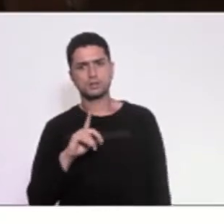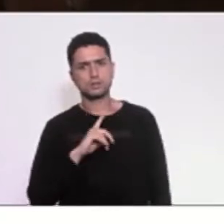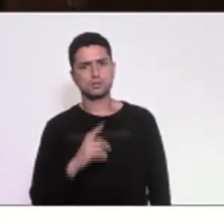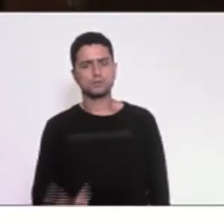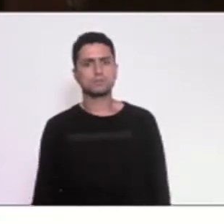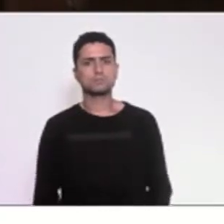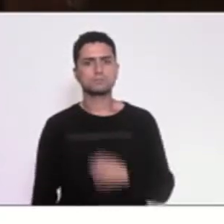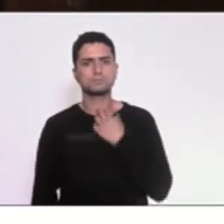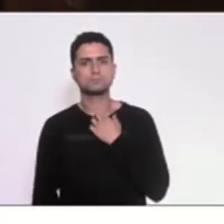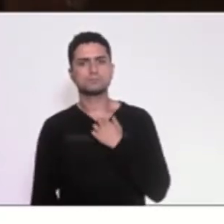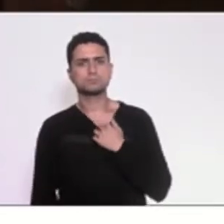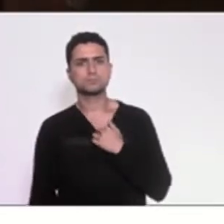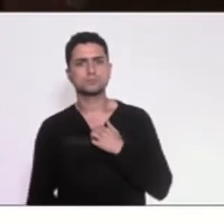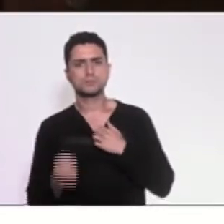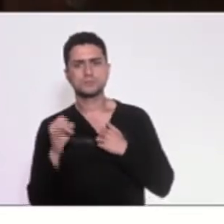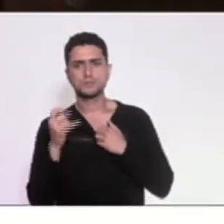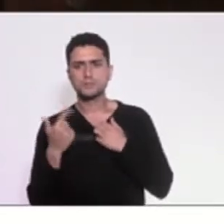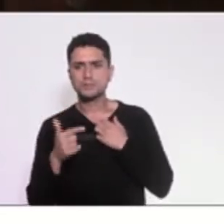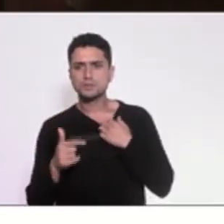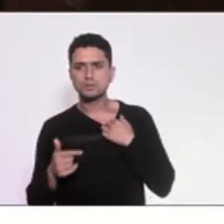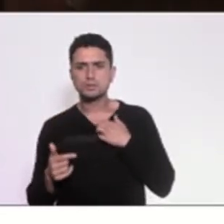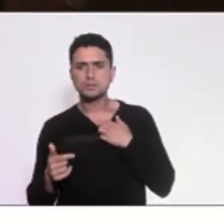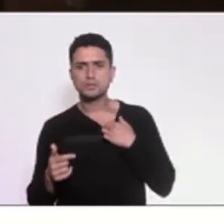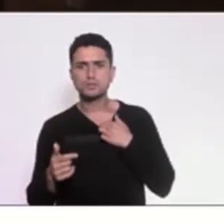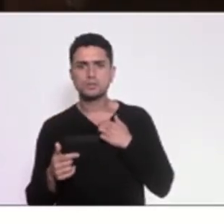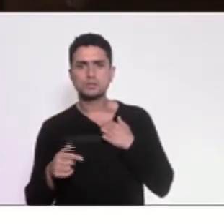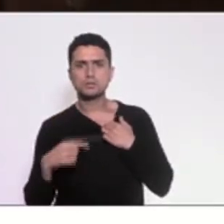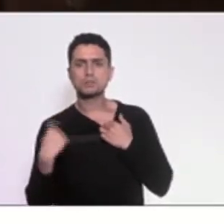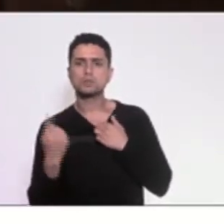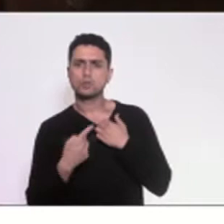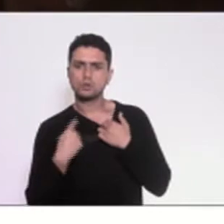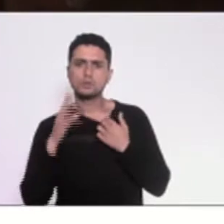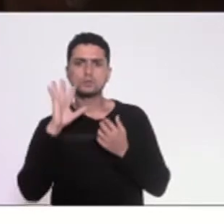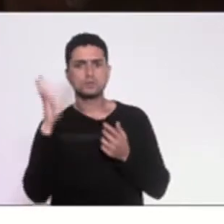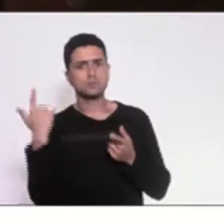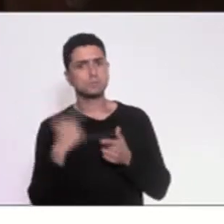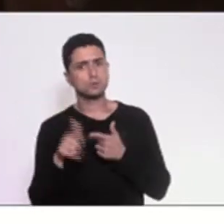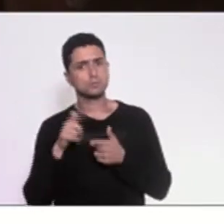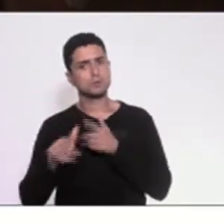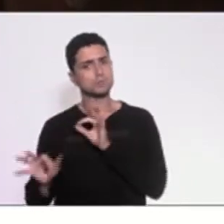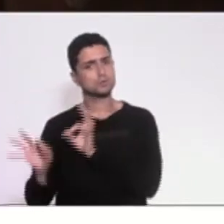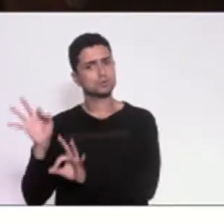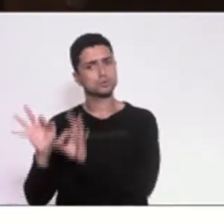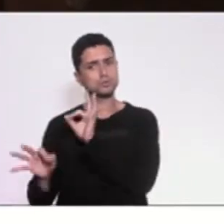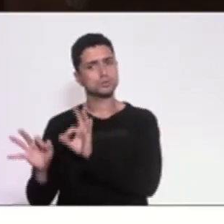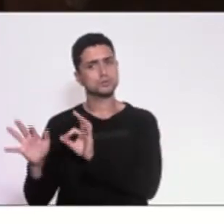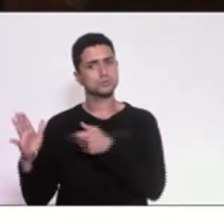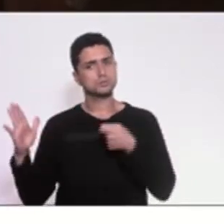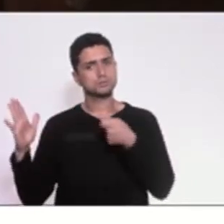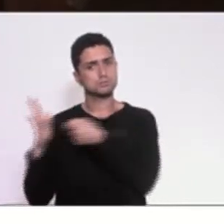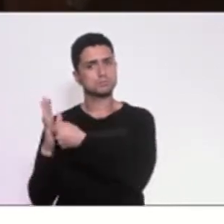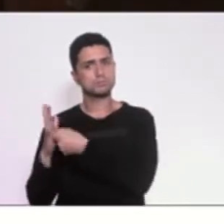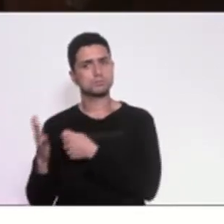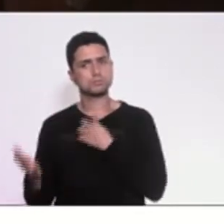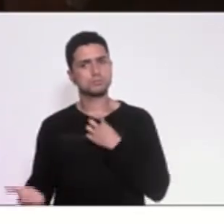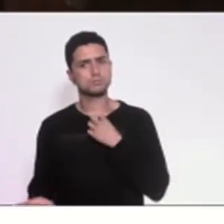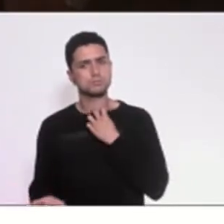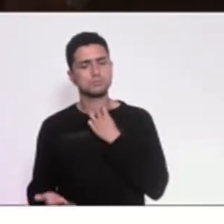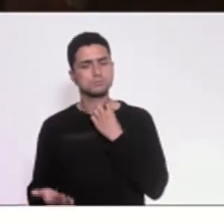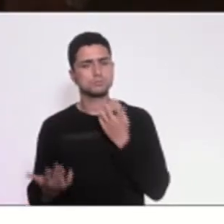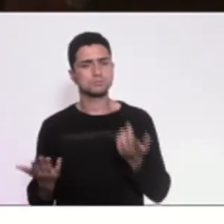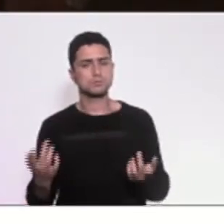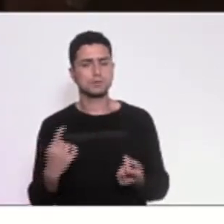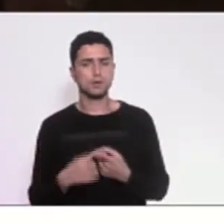Se não fizer isso, teremos que resolver esse problema na justiça, de outra forma, que eu lamento,